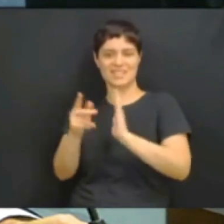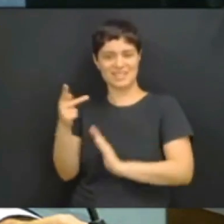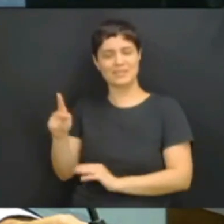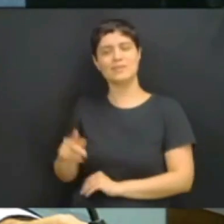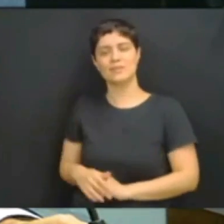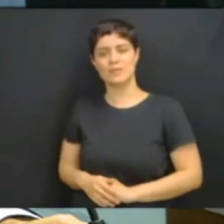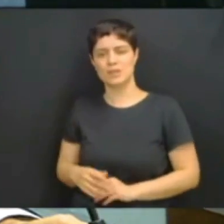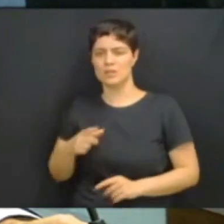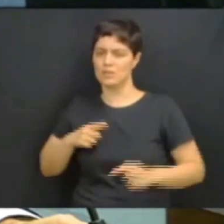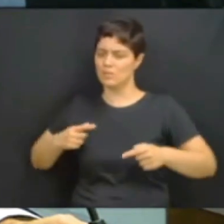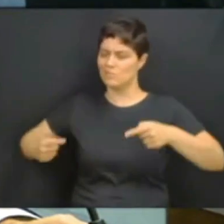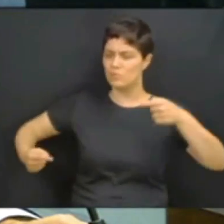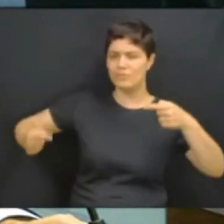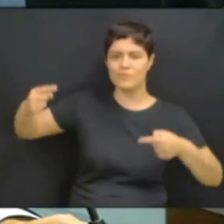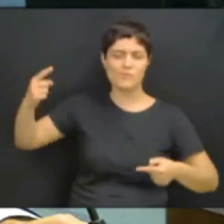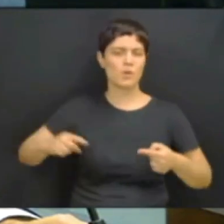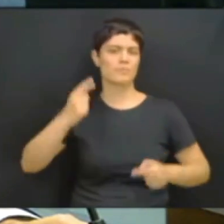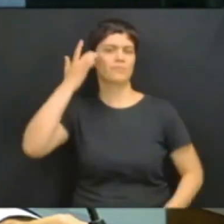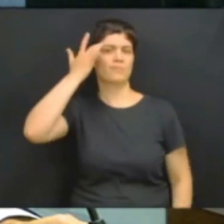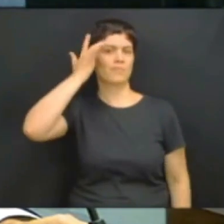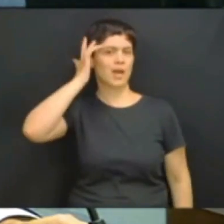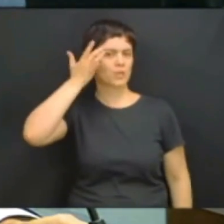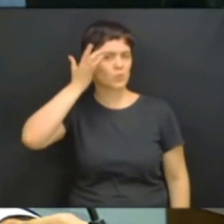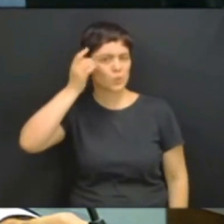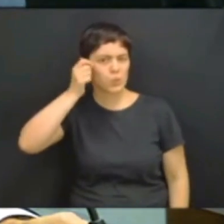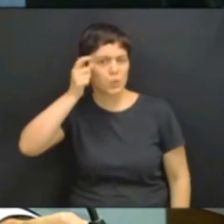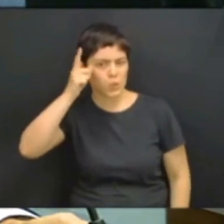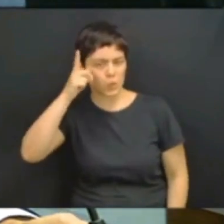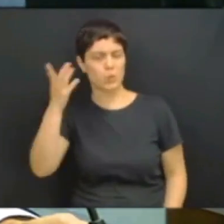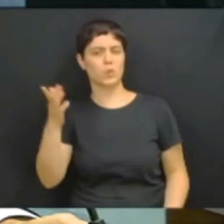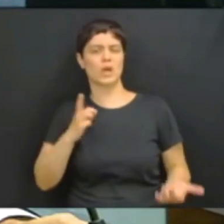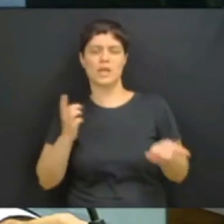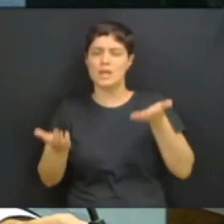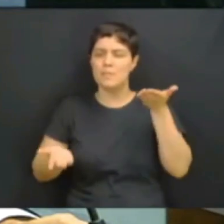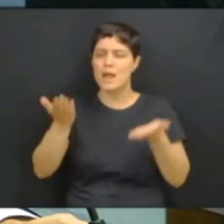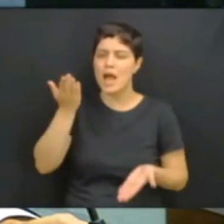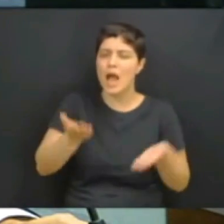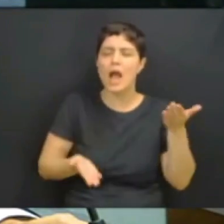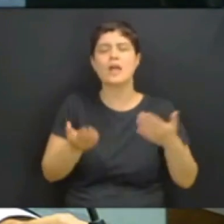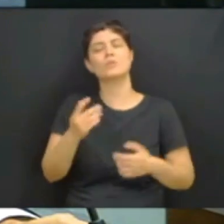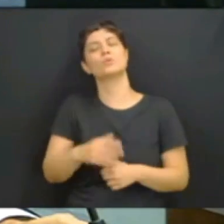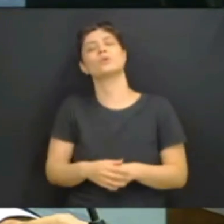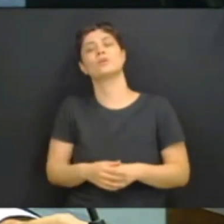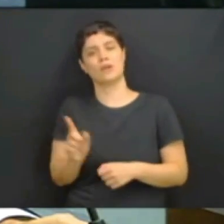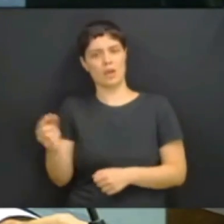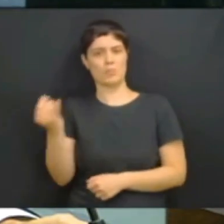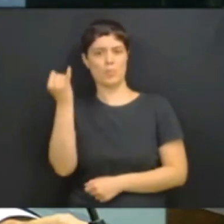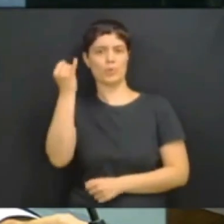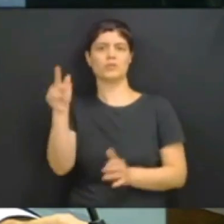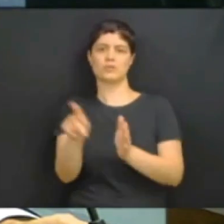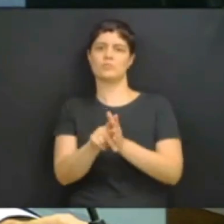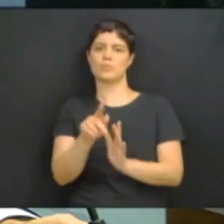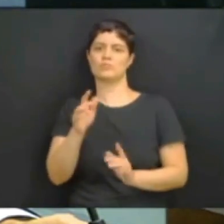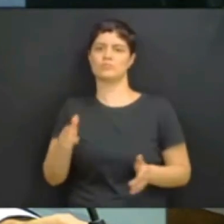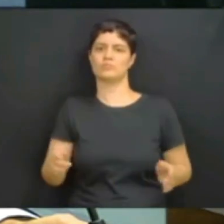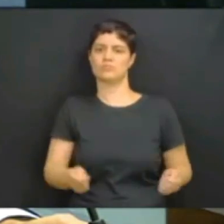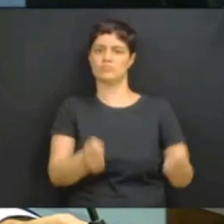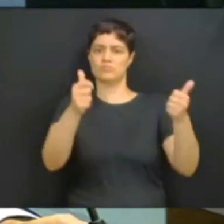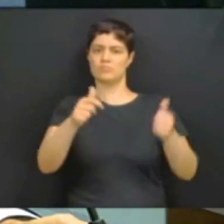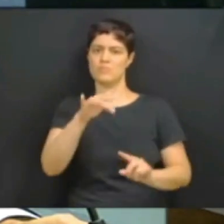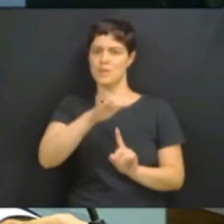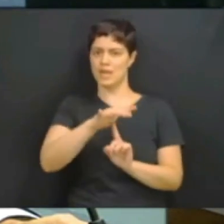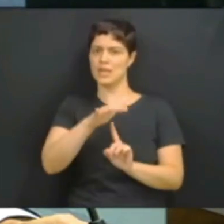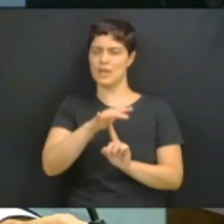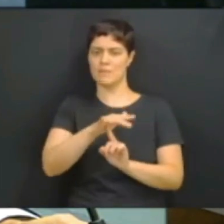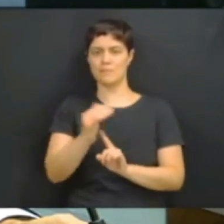faz uma discussão madura, uma discussão equilibrada, e, sem dúvida, importante para o Paraná, que o Podemos esteja